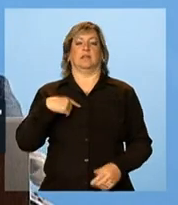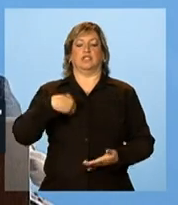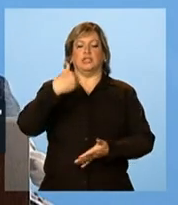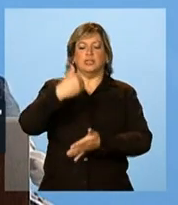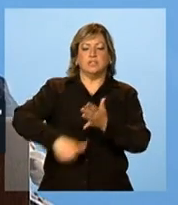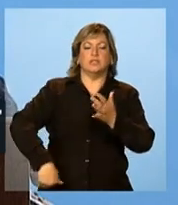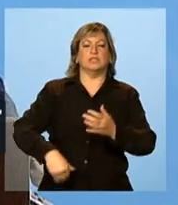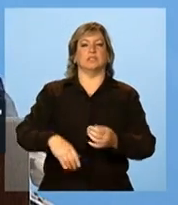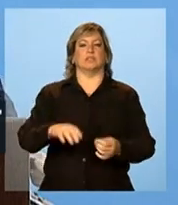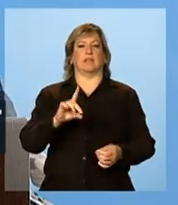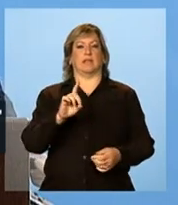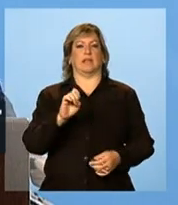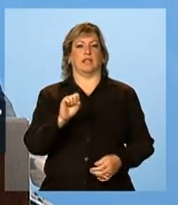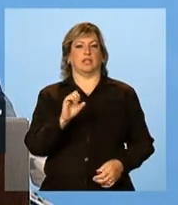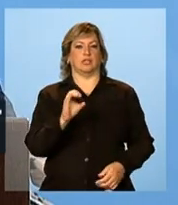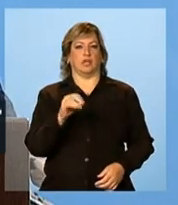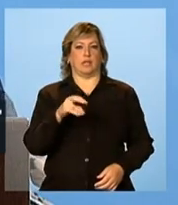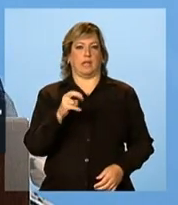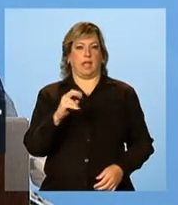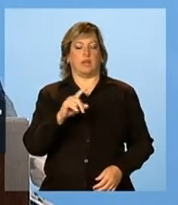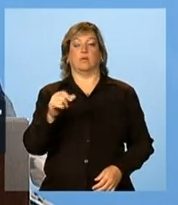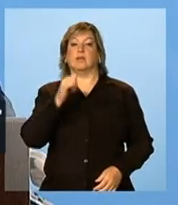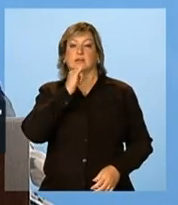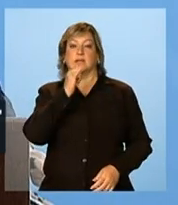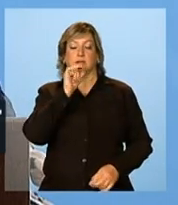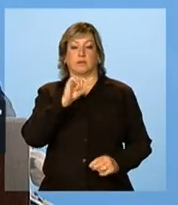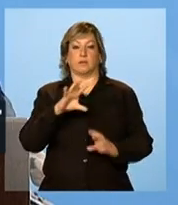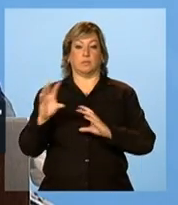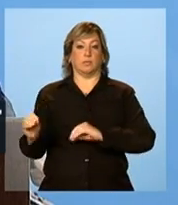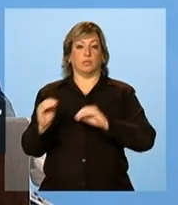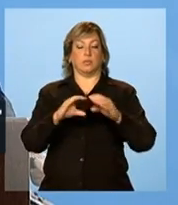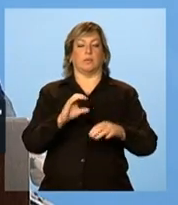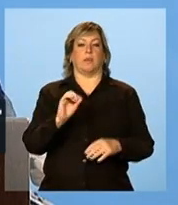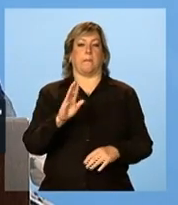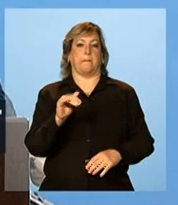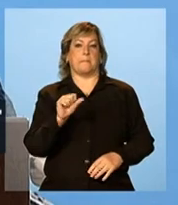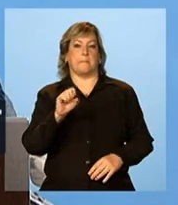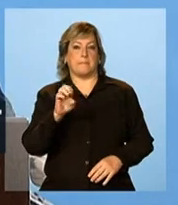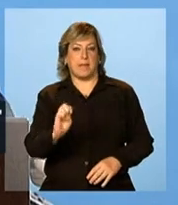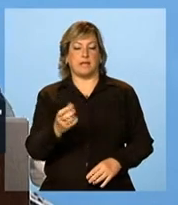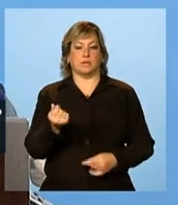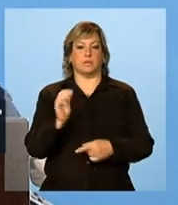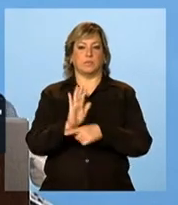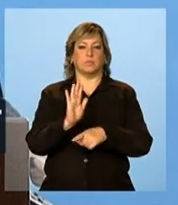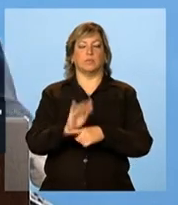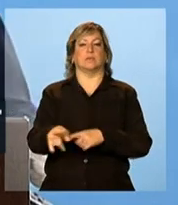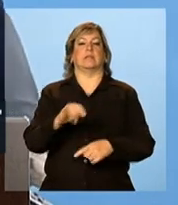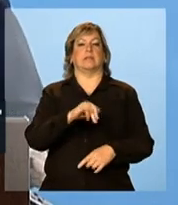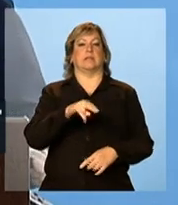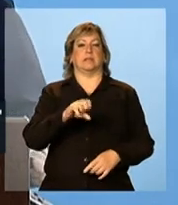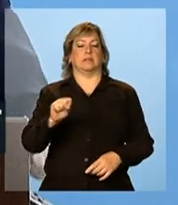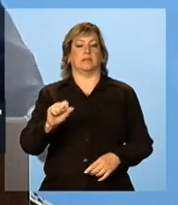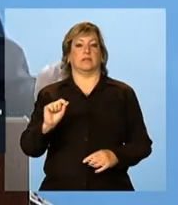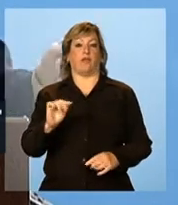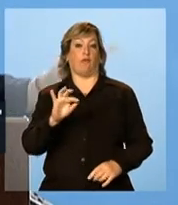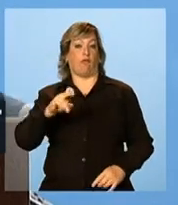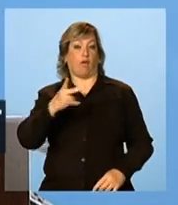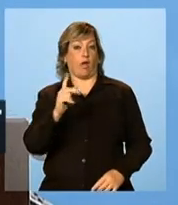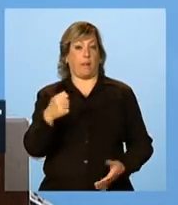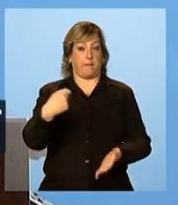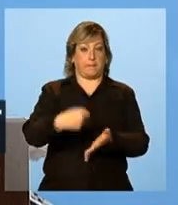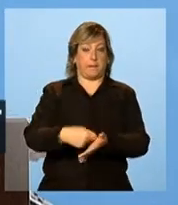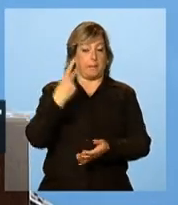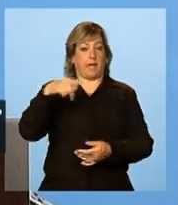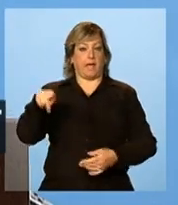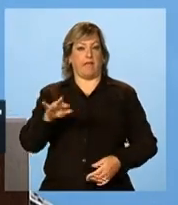anunciadas, por exemplo, transferir a base de contribuição do INSS, da folha de pagamento para